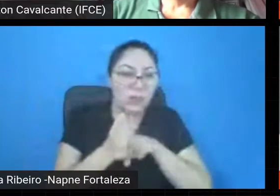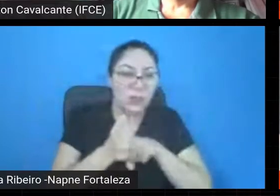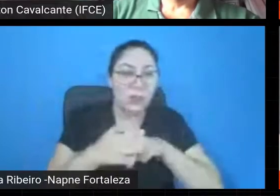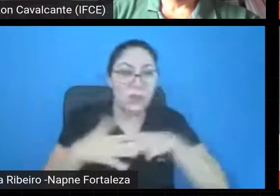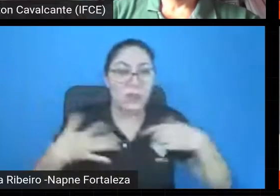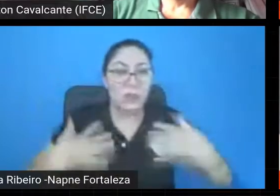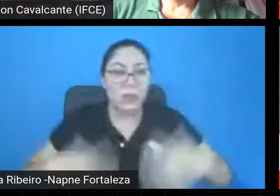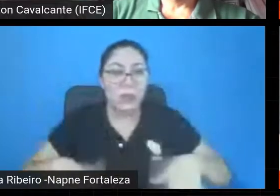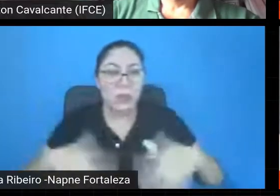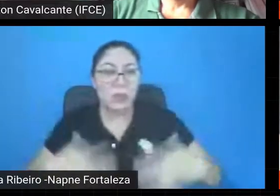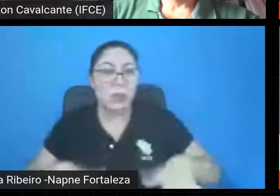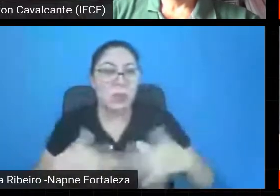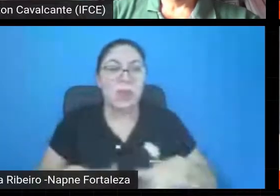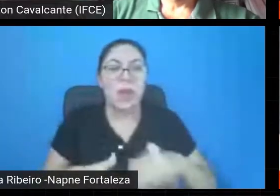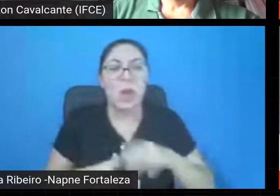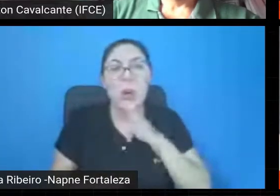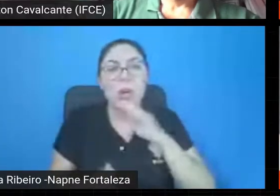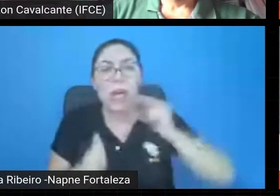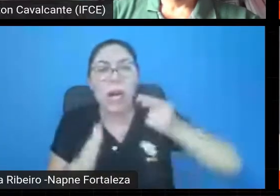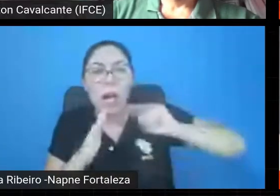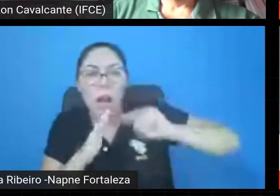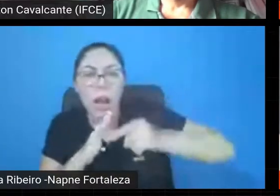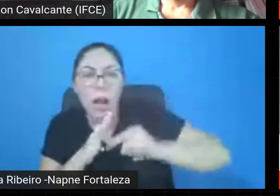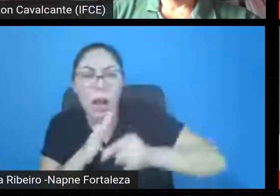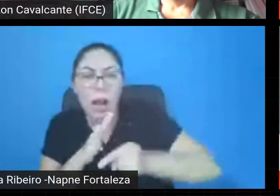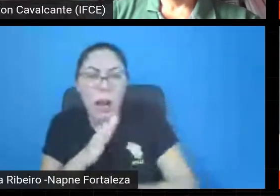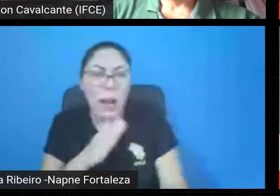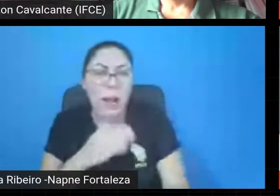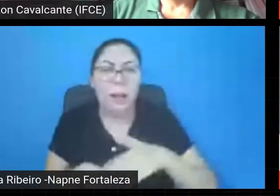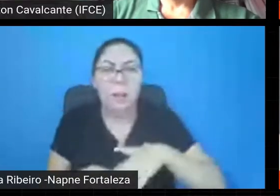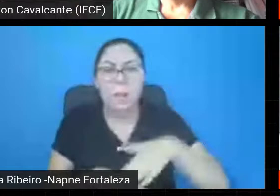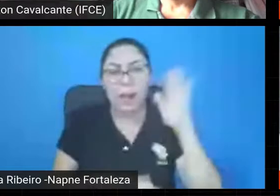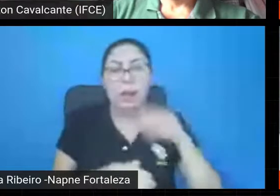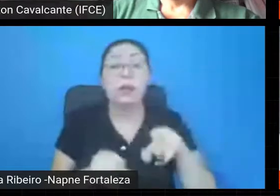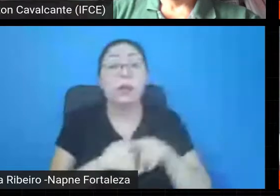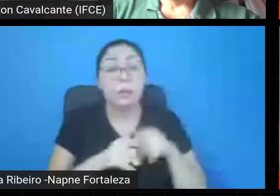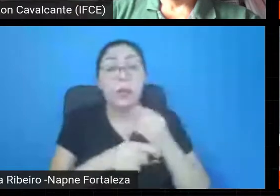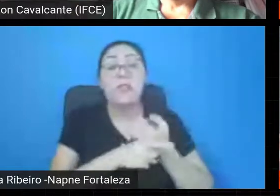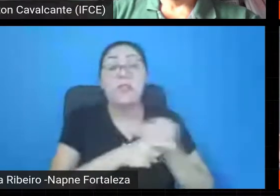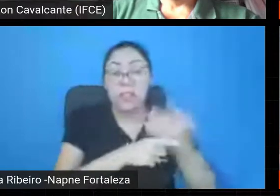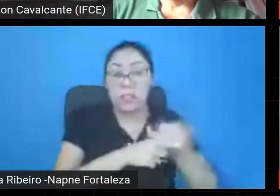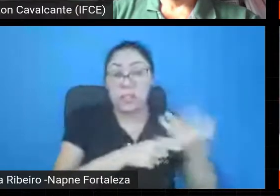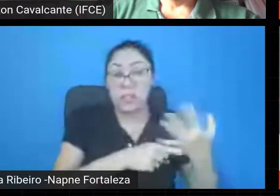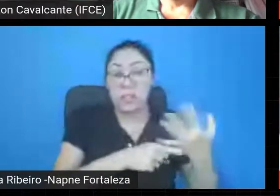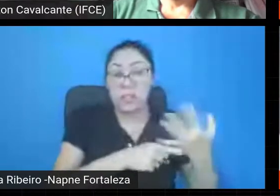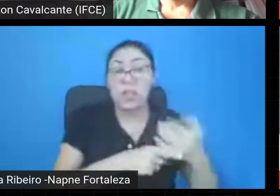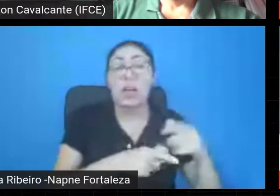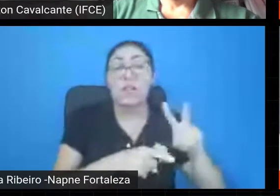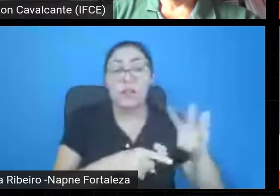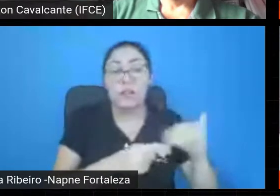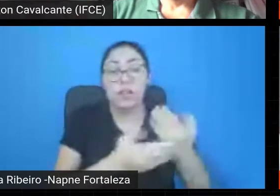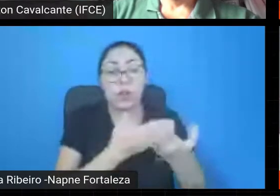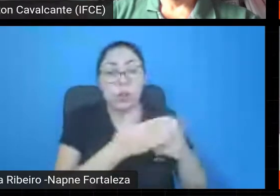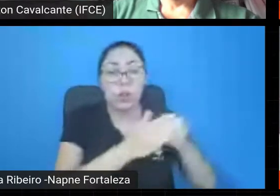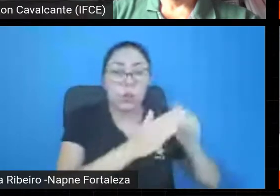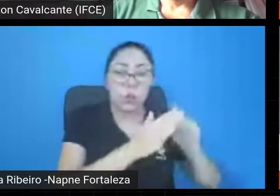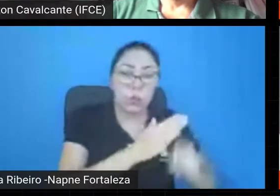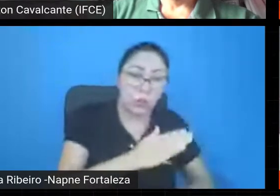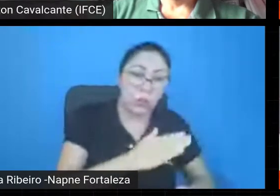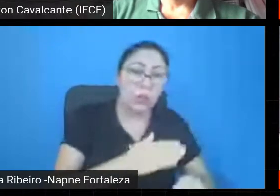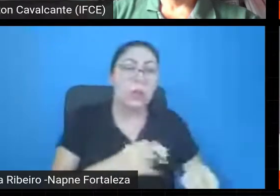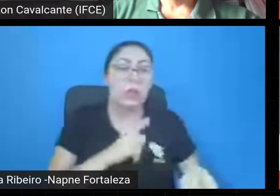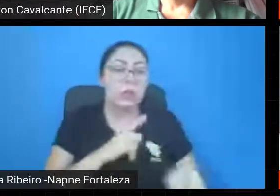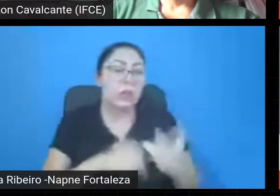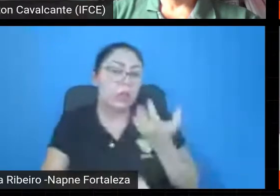conhecimento, é claro que na física também você vai fazer isso, se você for fazer alguma disciplina ligada, por exemplo,